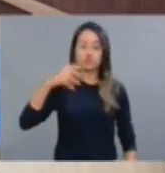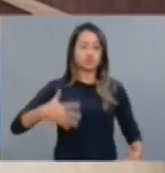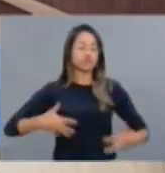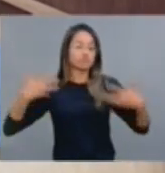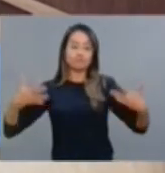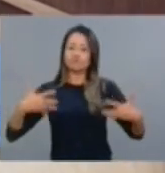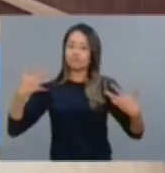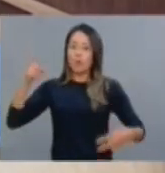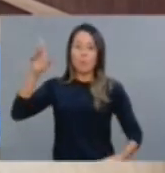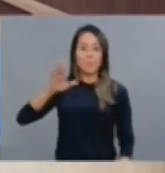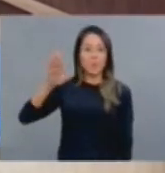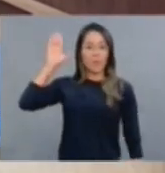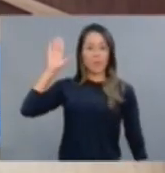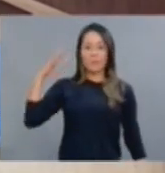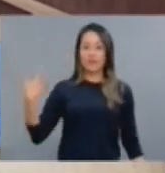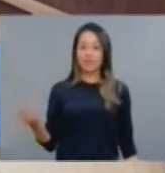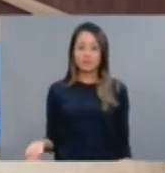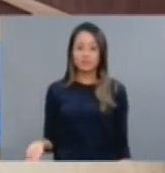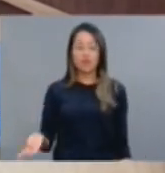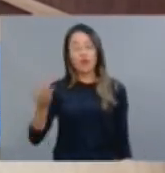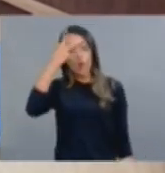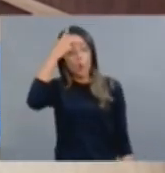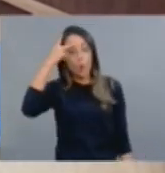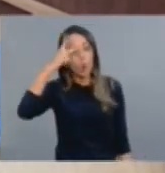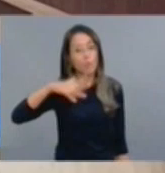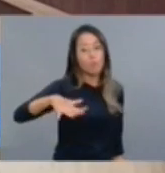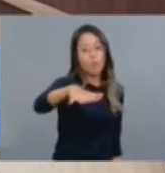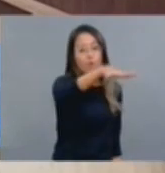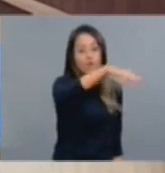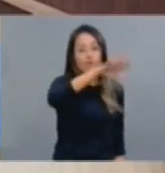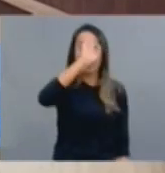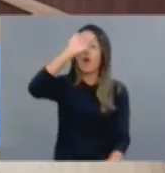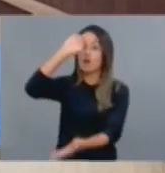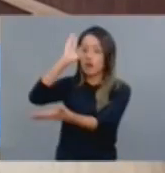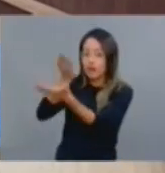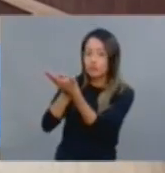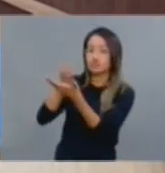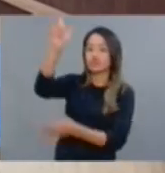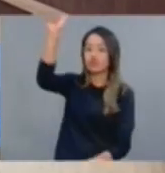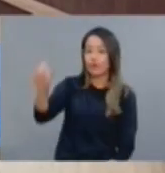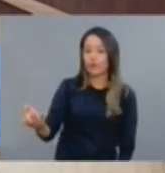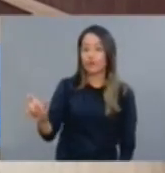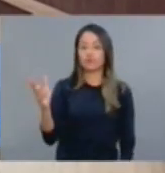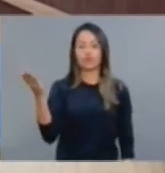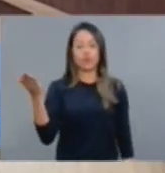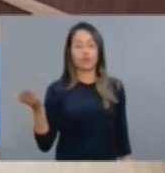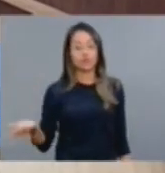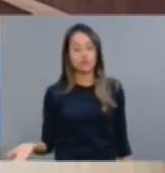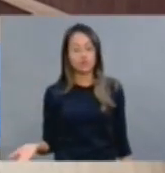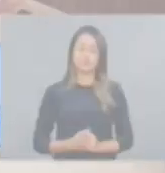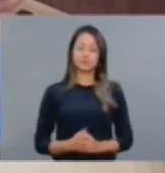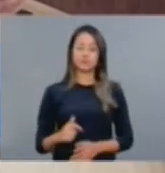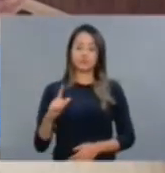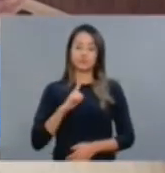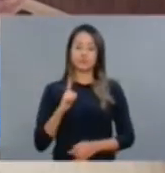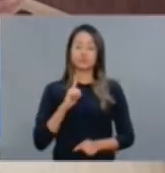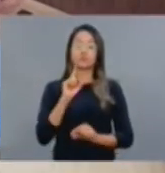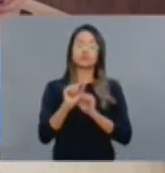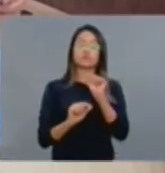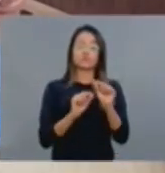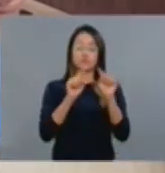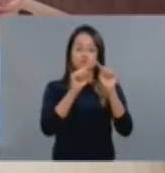promessas que o governador Camilo vendeu ao povo do Ceará e não entregou ainda uma. O